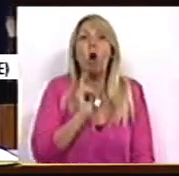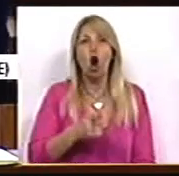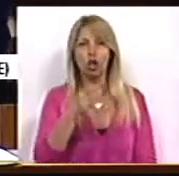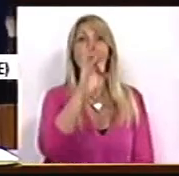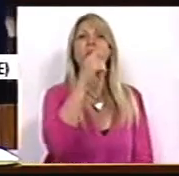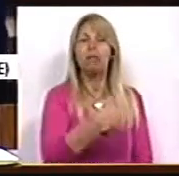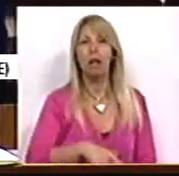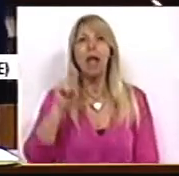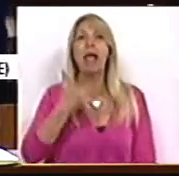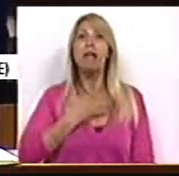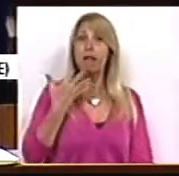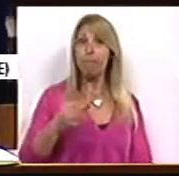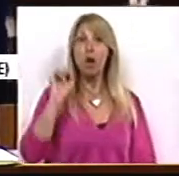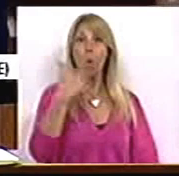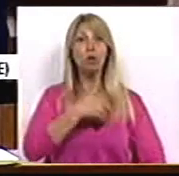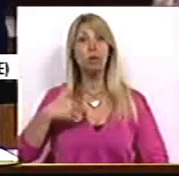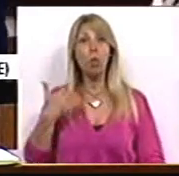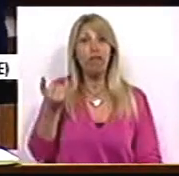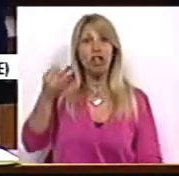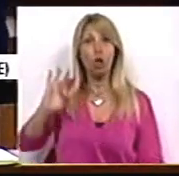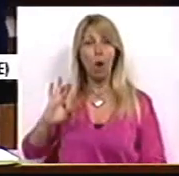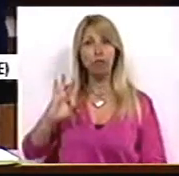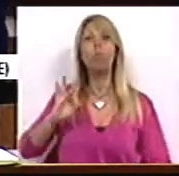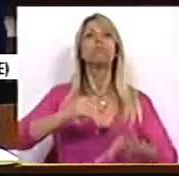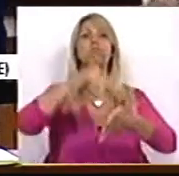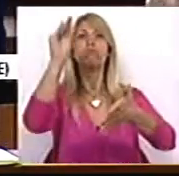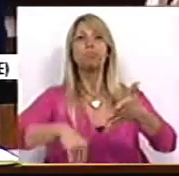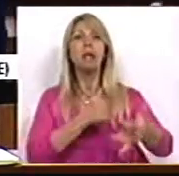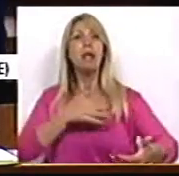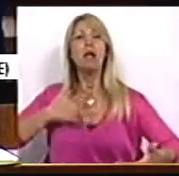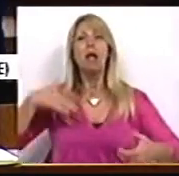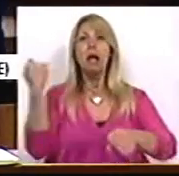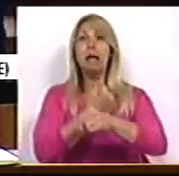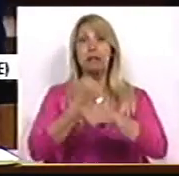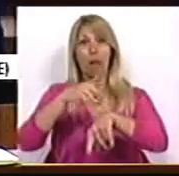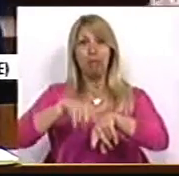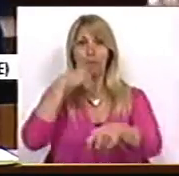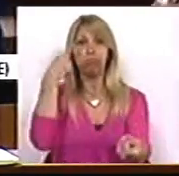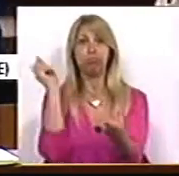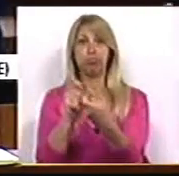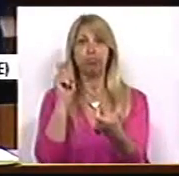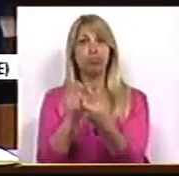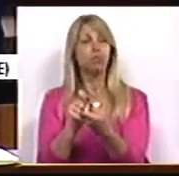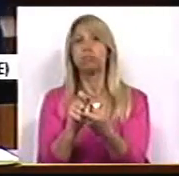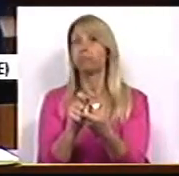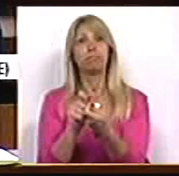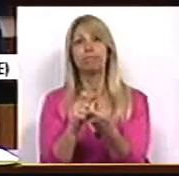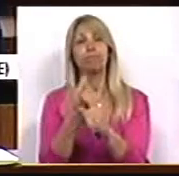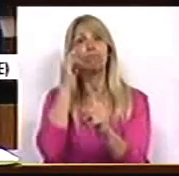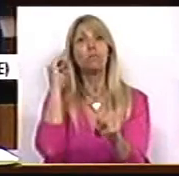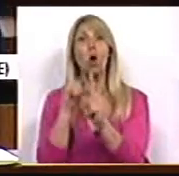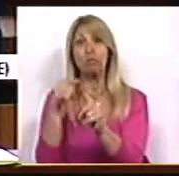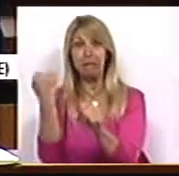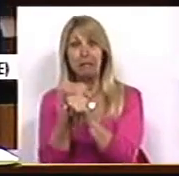EDP ou à Saúde 24, que contratam empresas de trabalho temporário para nunca integrarem os